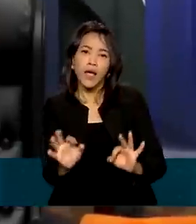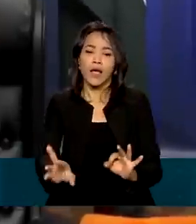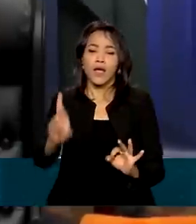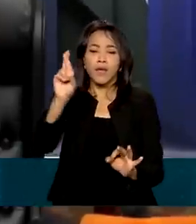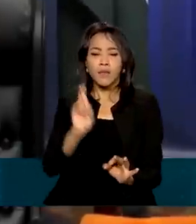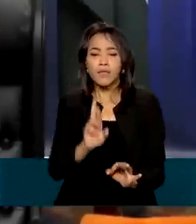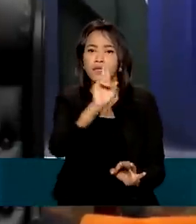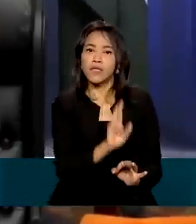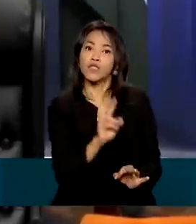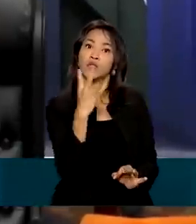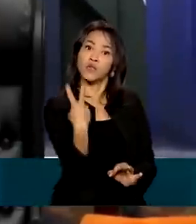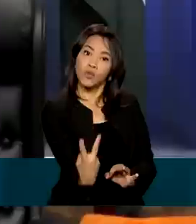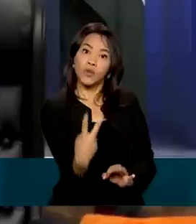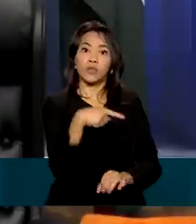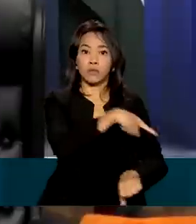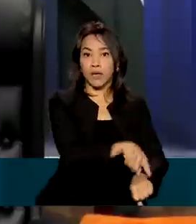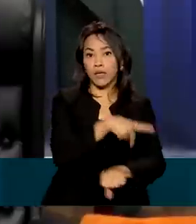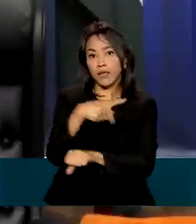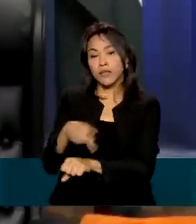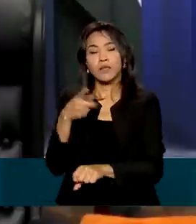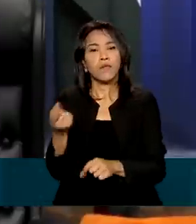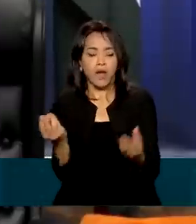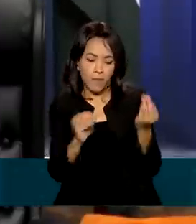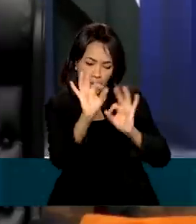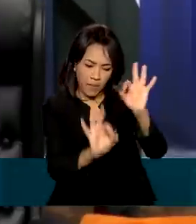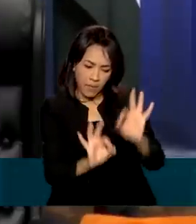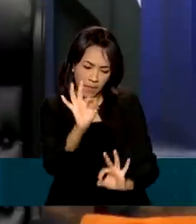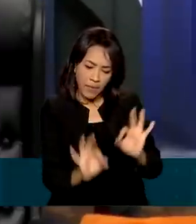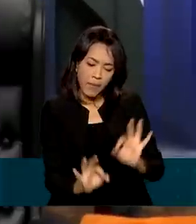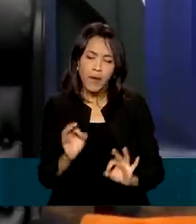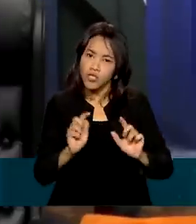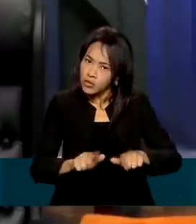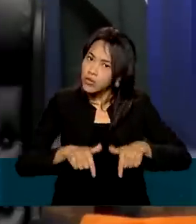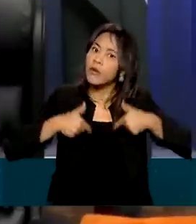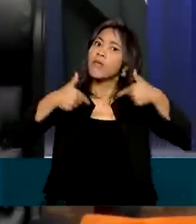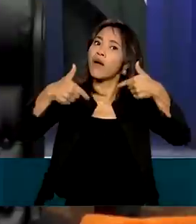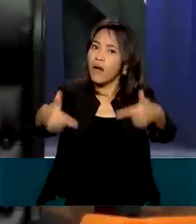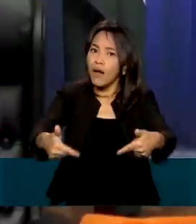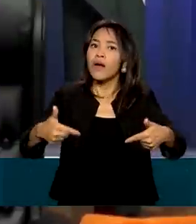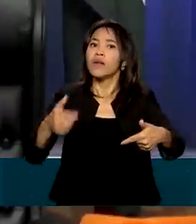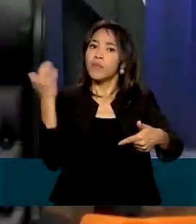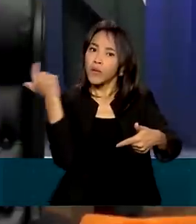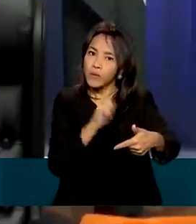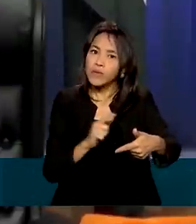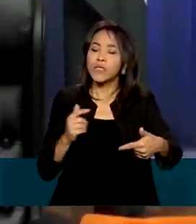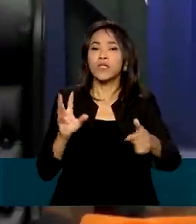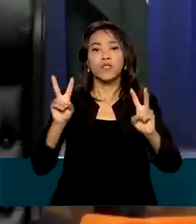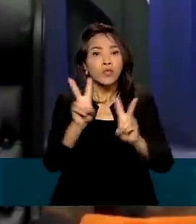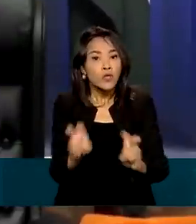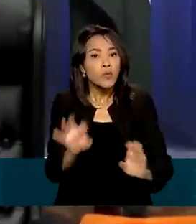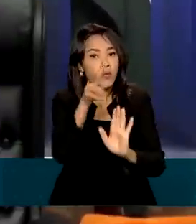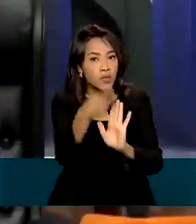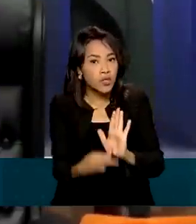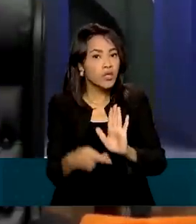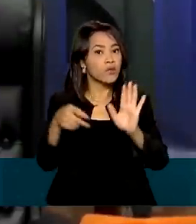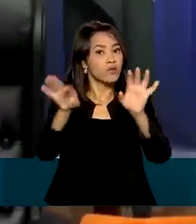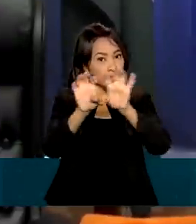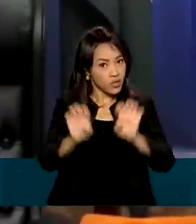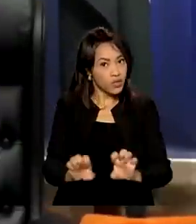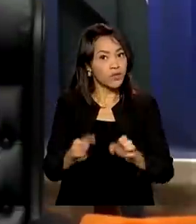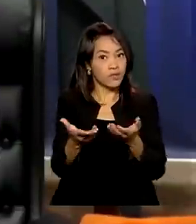de governo dos dois países para definir um cronograma de trabalho e avançar na integração de projetos de infraestrutura.